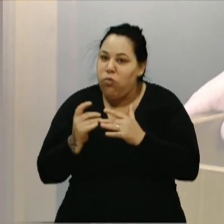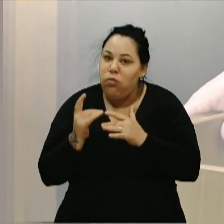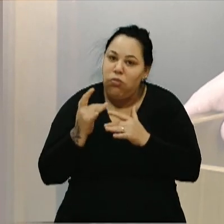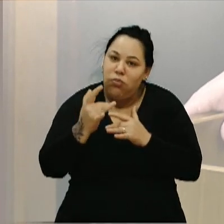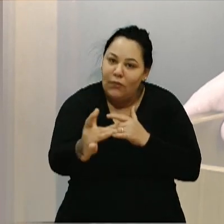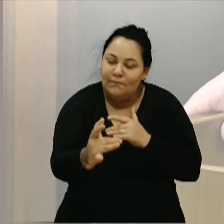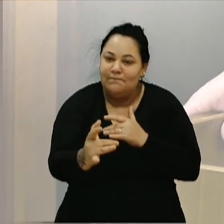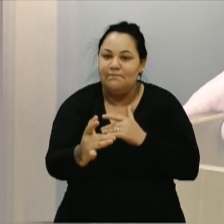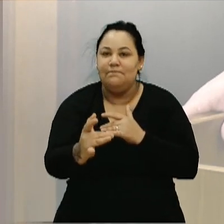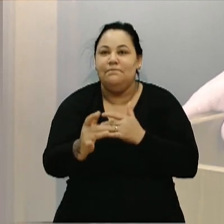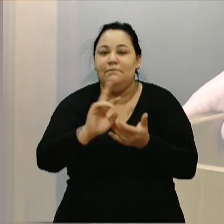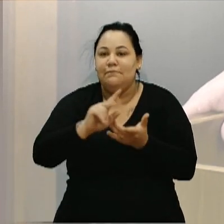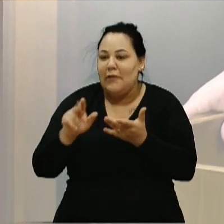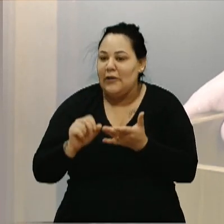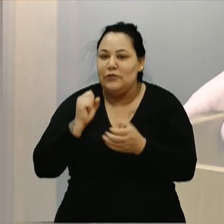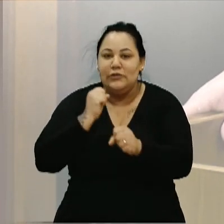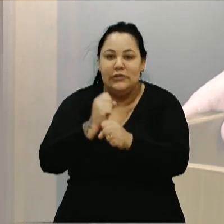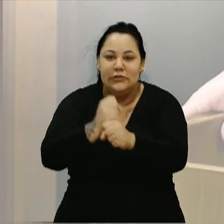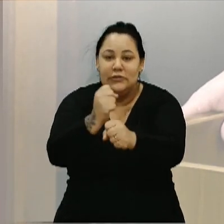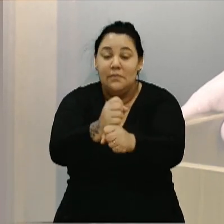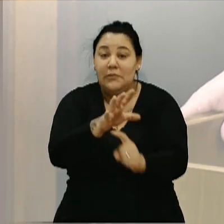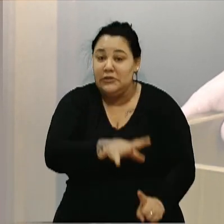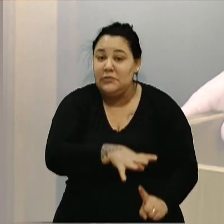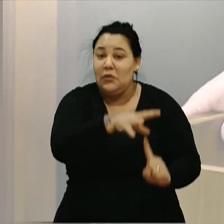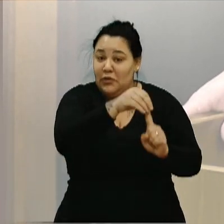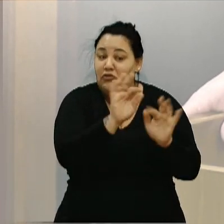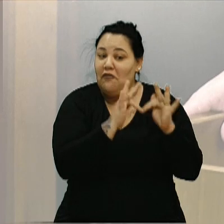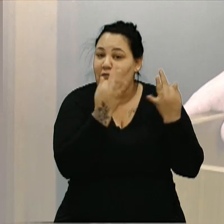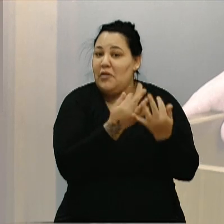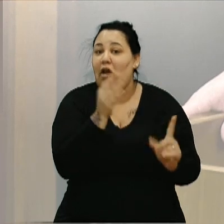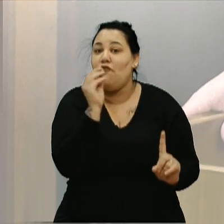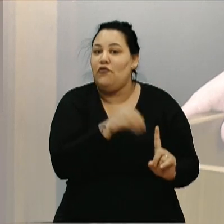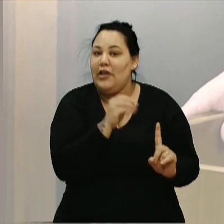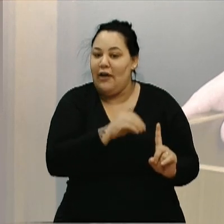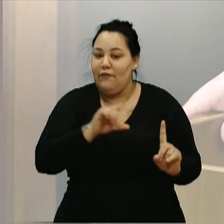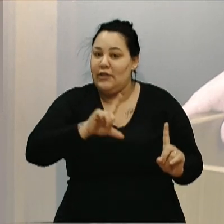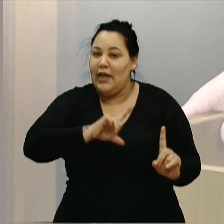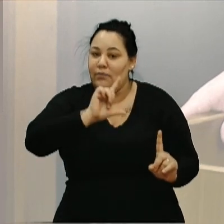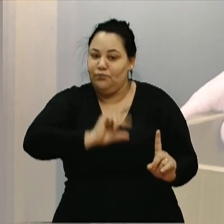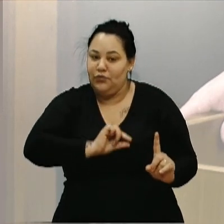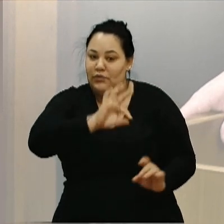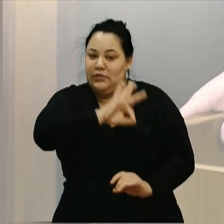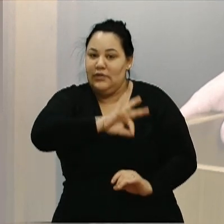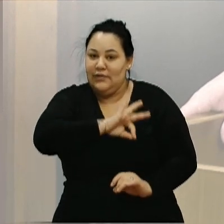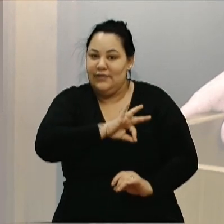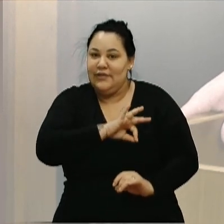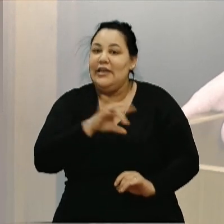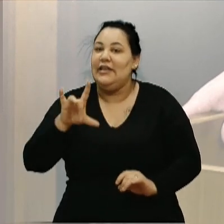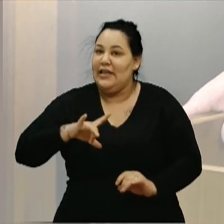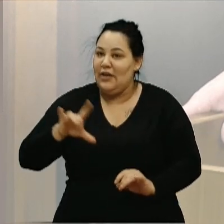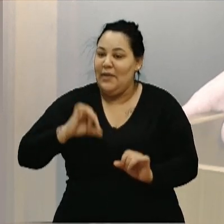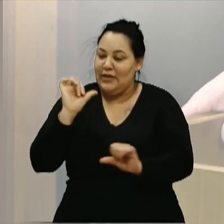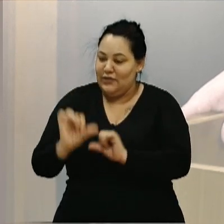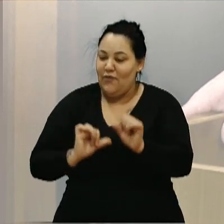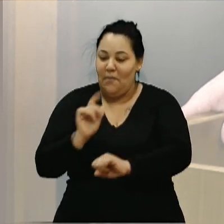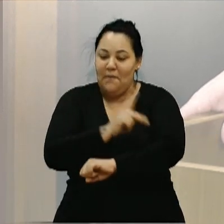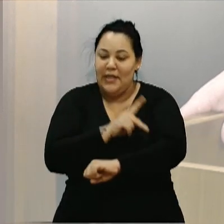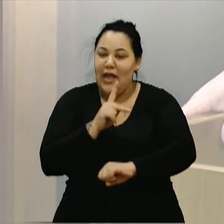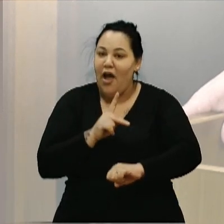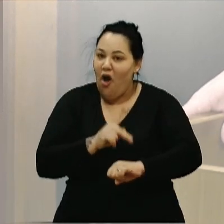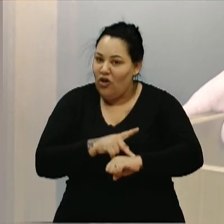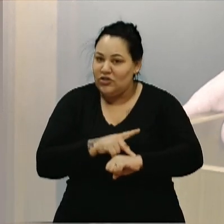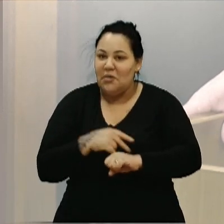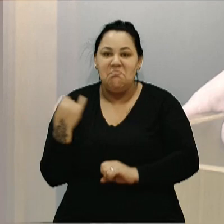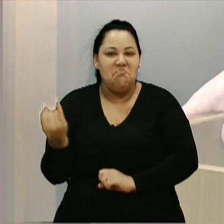principalmente com as famílias de baixa renda, possuindo uma proposta pedagógica transformadora. Atualmente, são duas